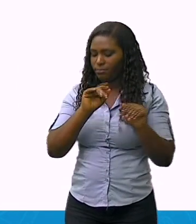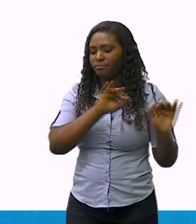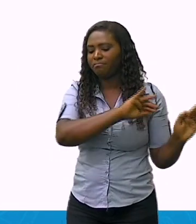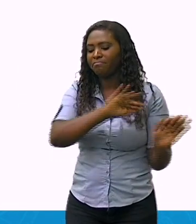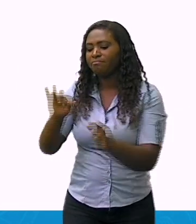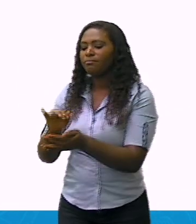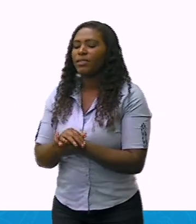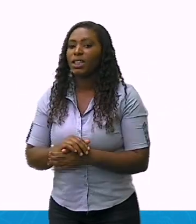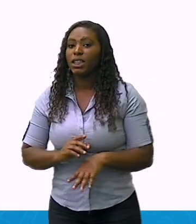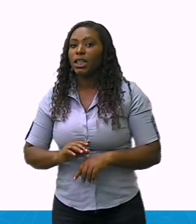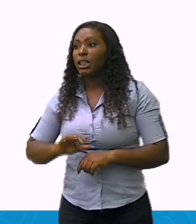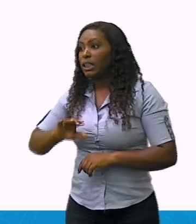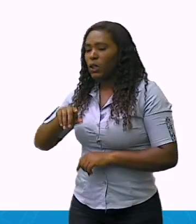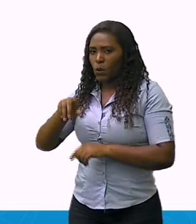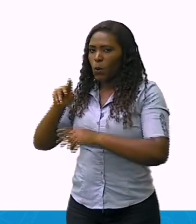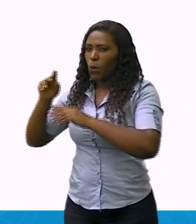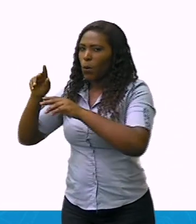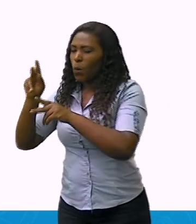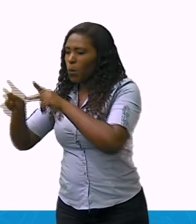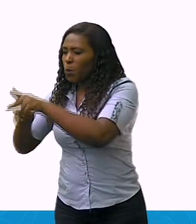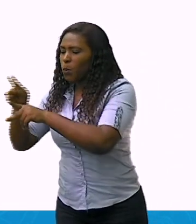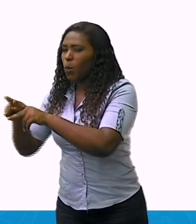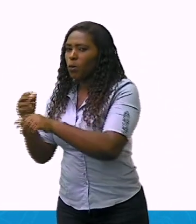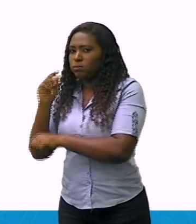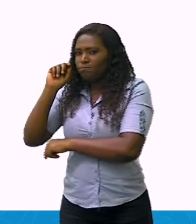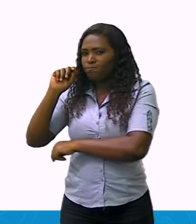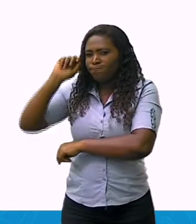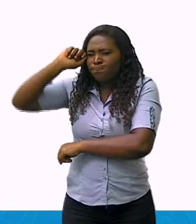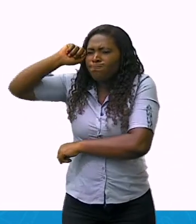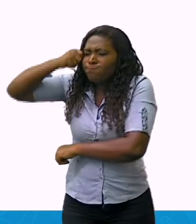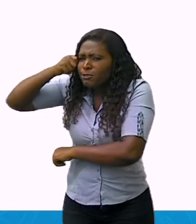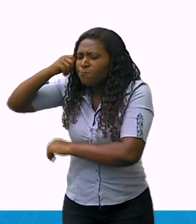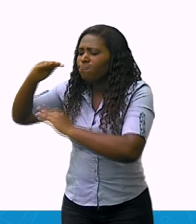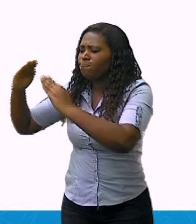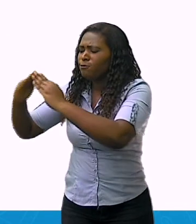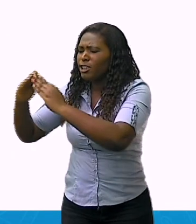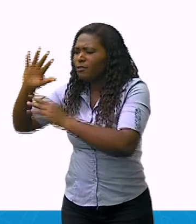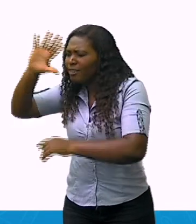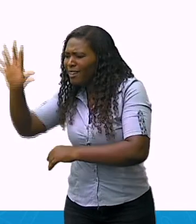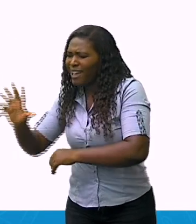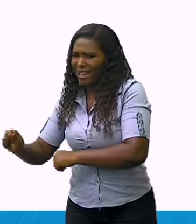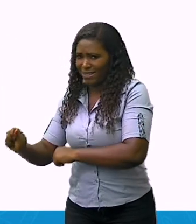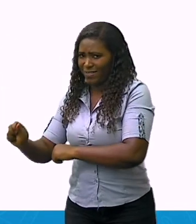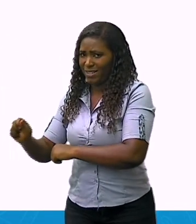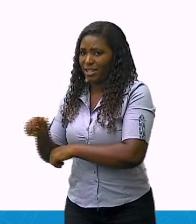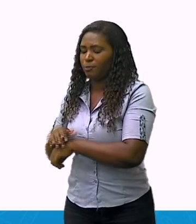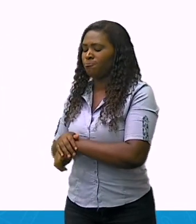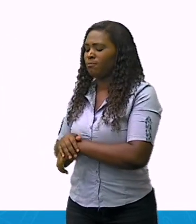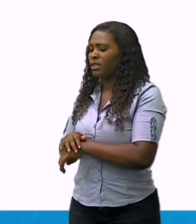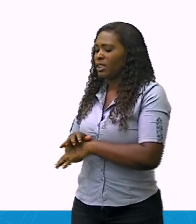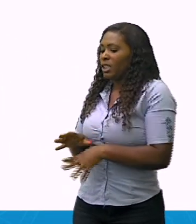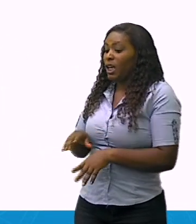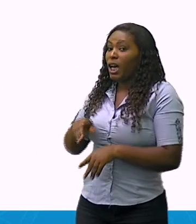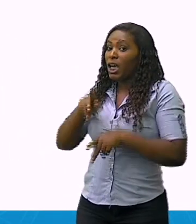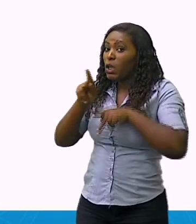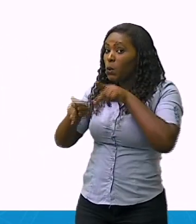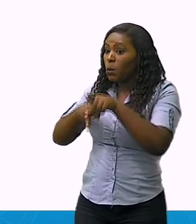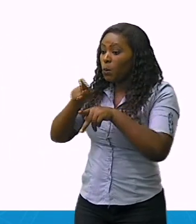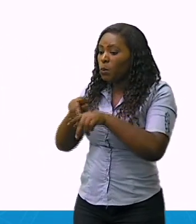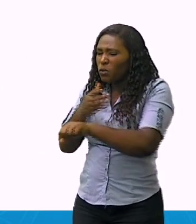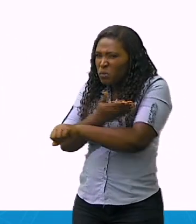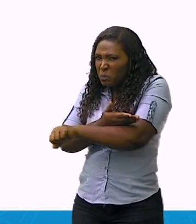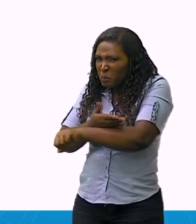África para o Brasil como escravos, atravessaram o Oceano Atlântico numa viagem muito